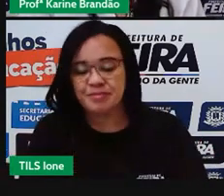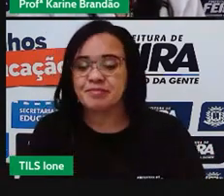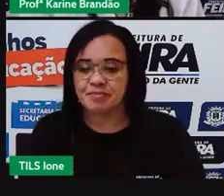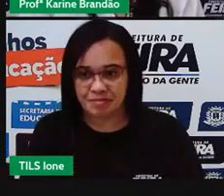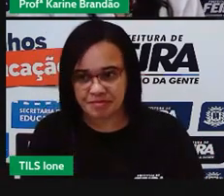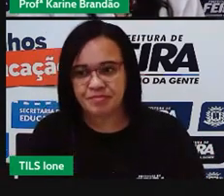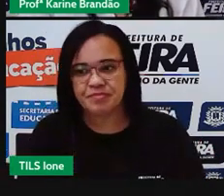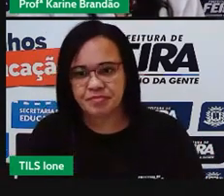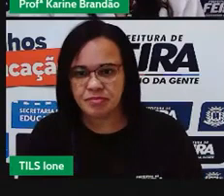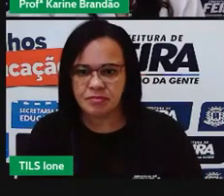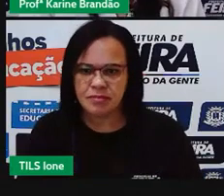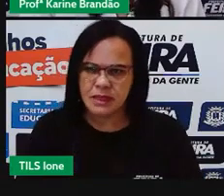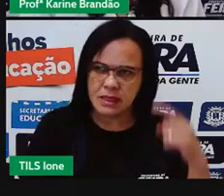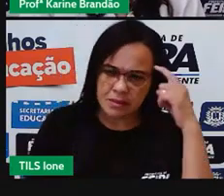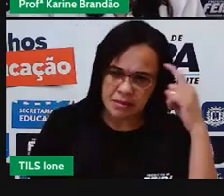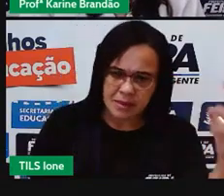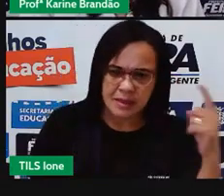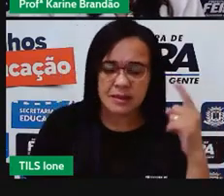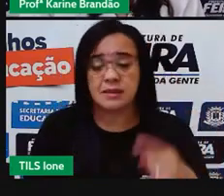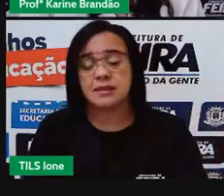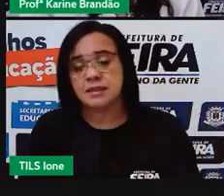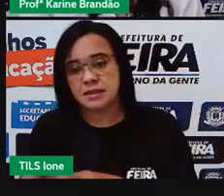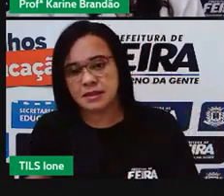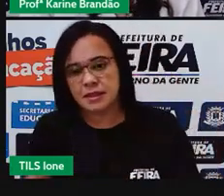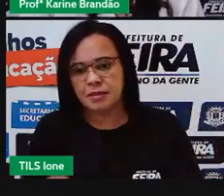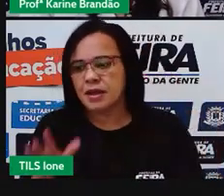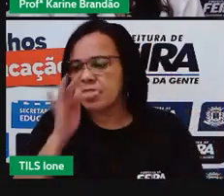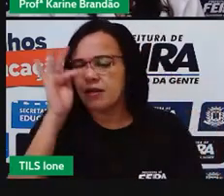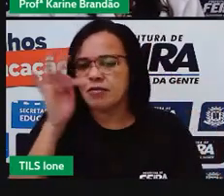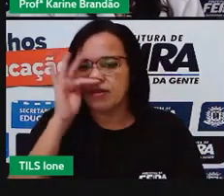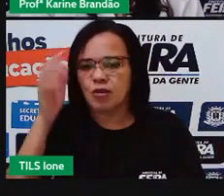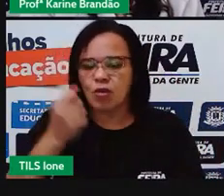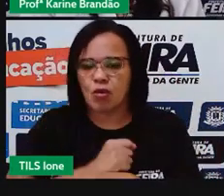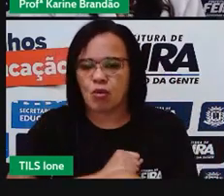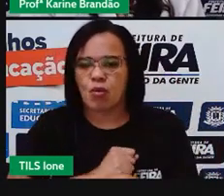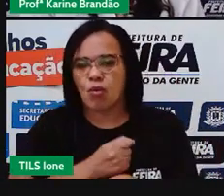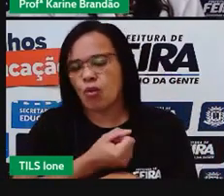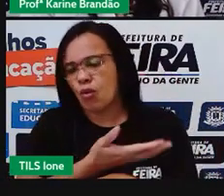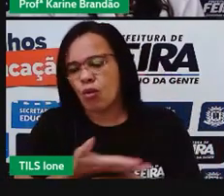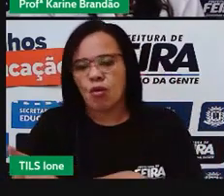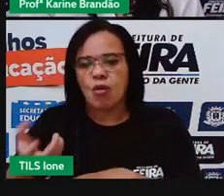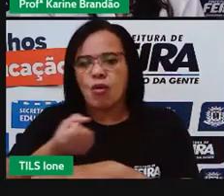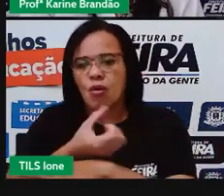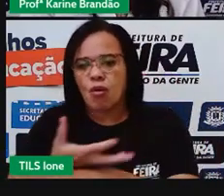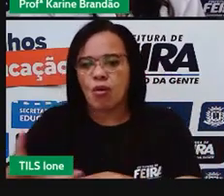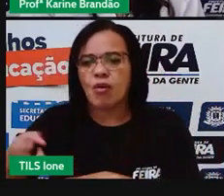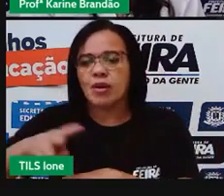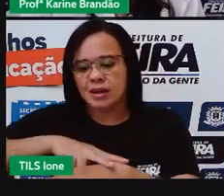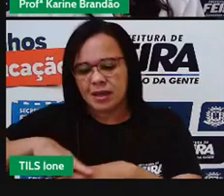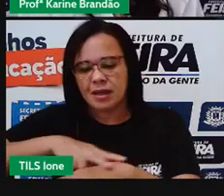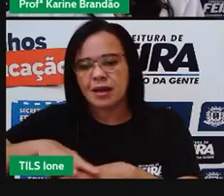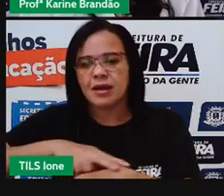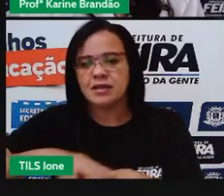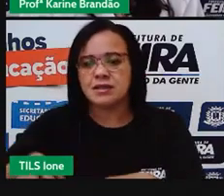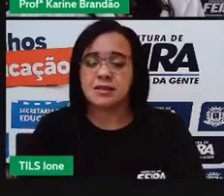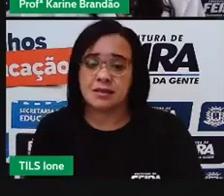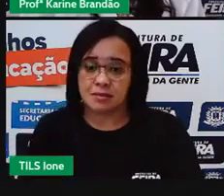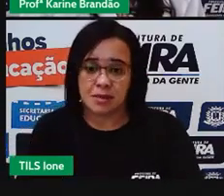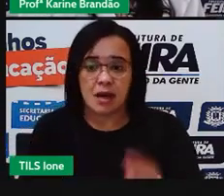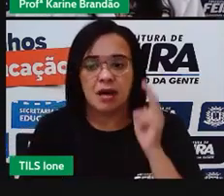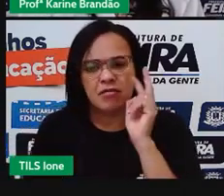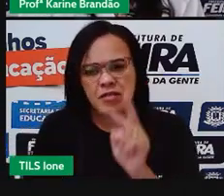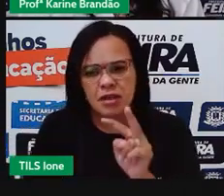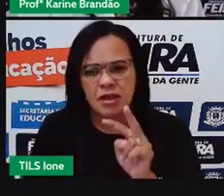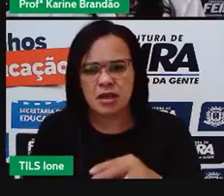em jardins, não usa mangueira para varrer folhas ou outros resíduos da calçada.